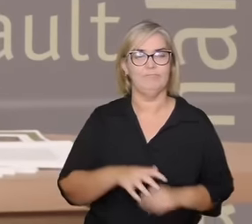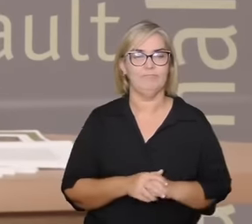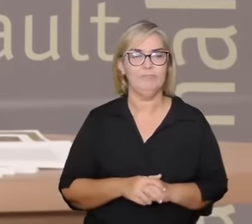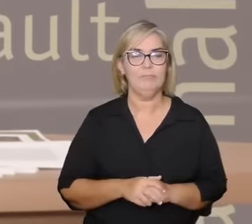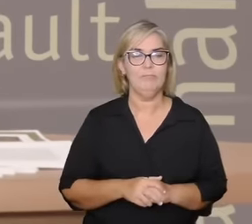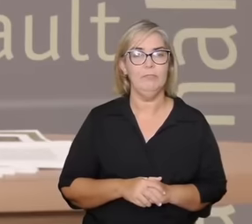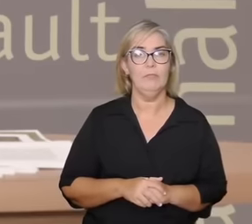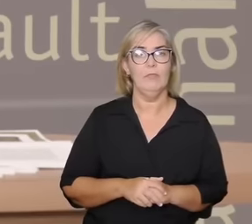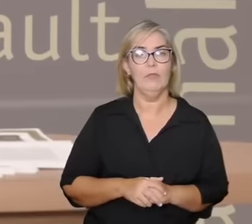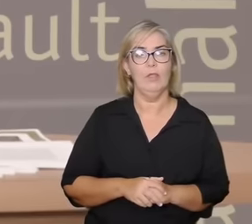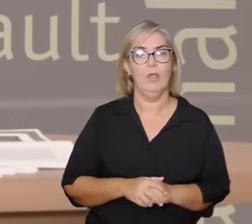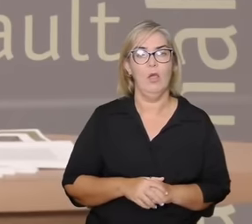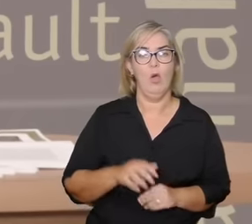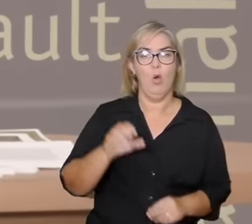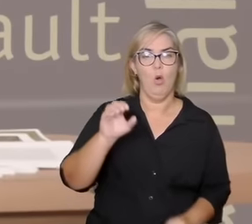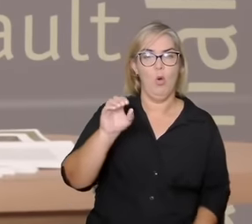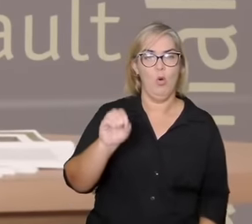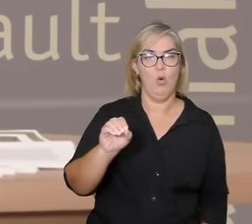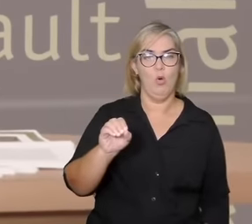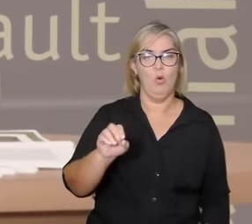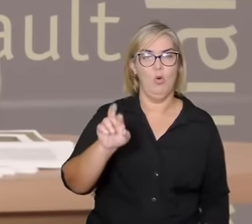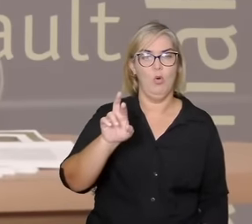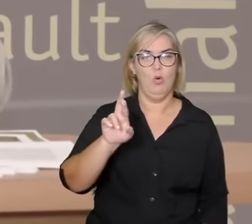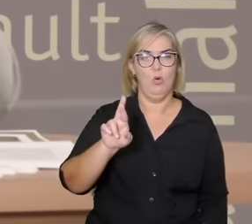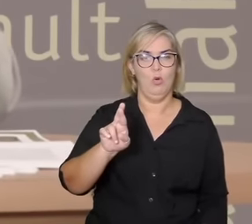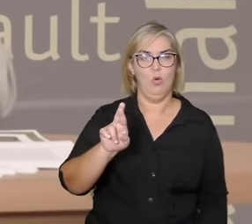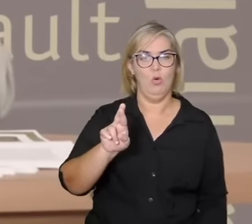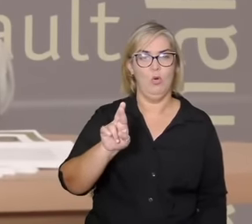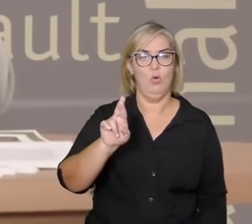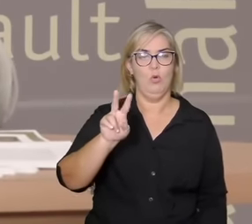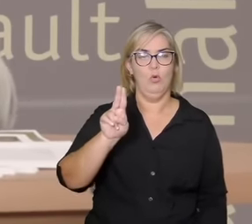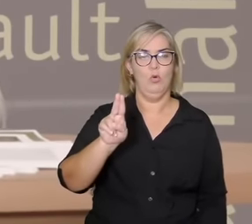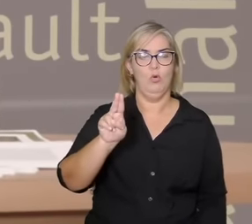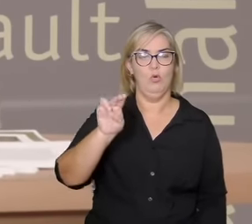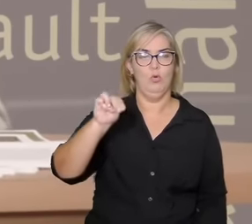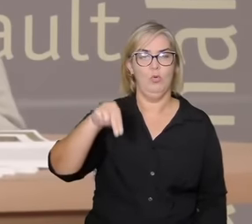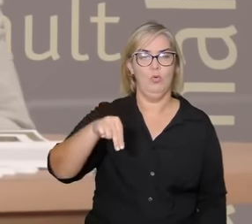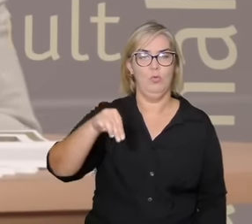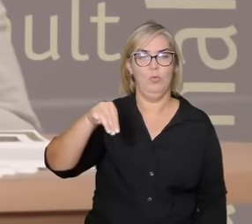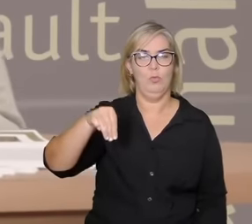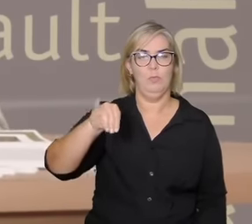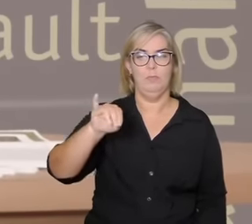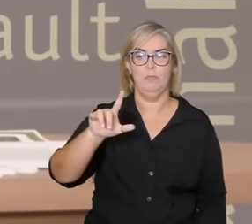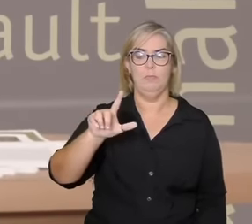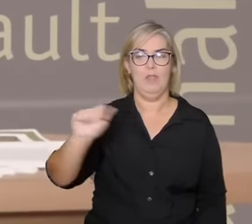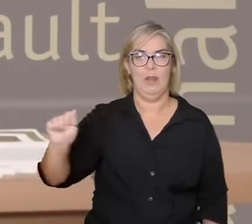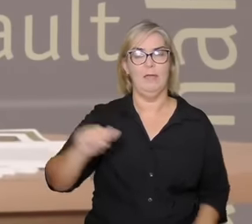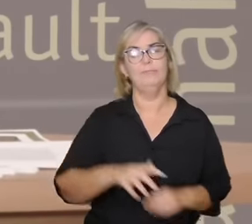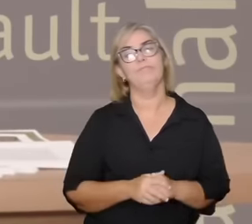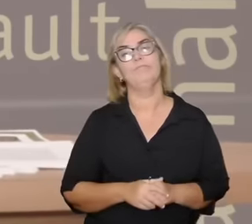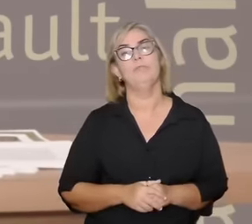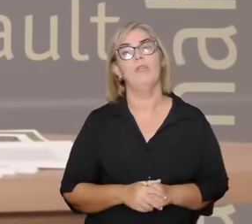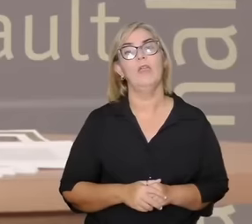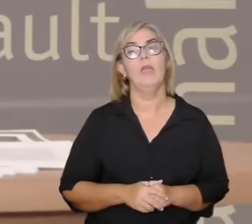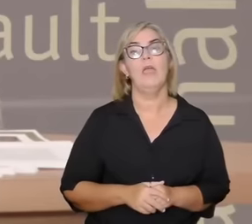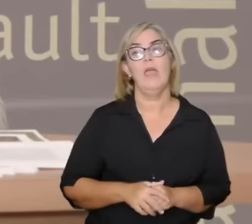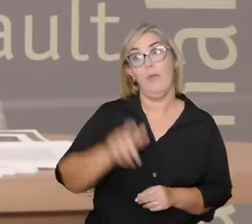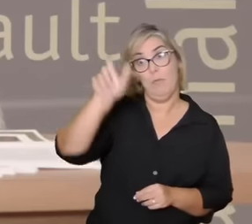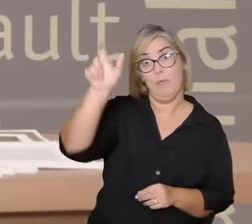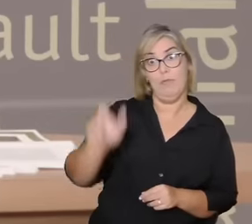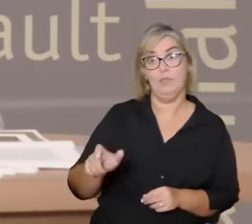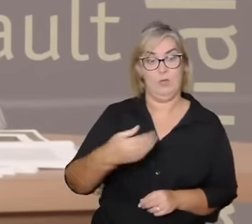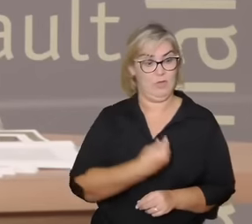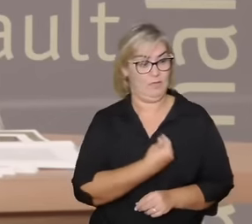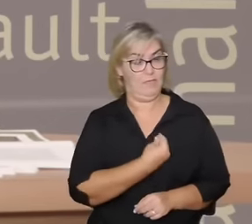nome de um orixá o nome de uma pessoa que viveu por volta de século VI antes de Cristo ela vai trazer esse material